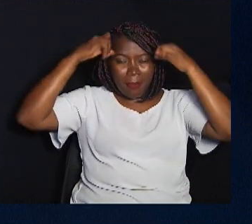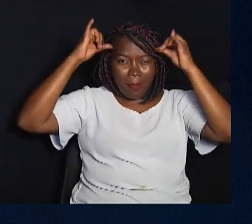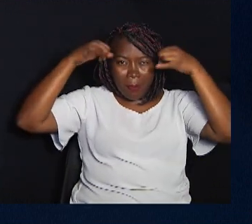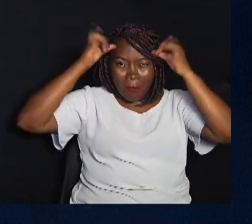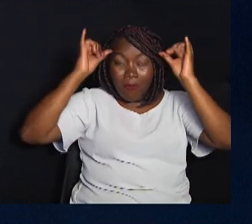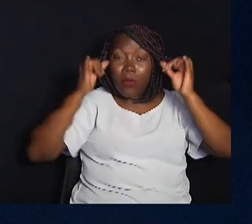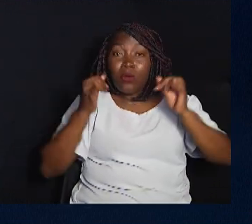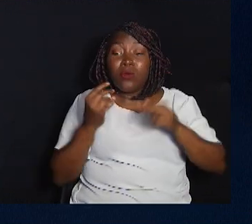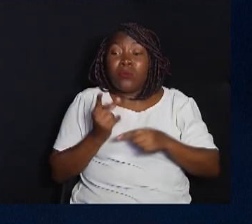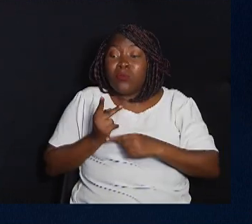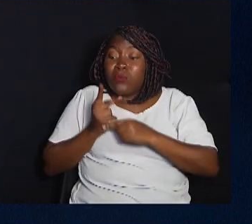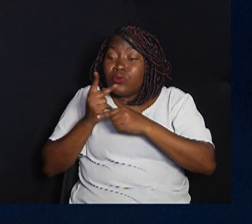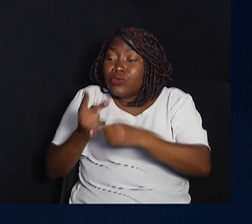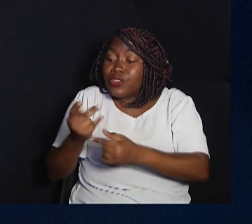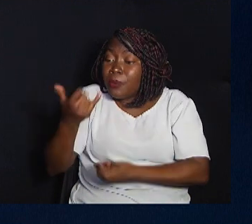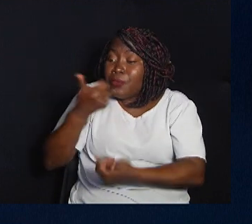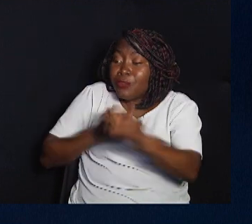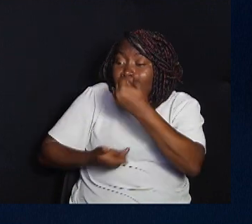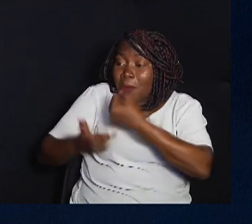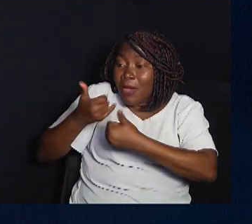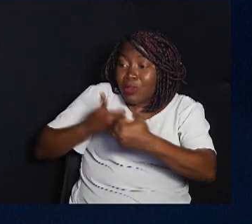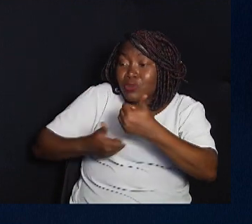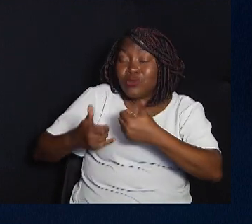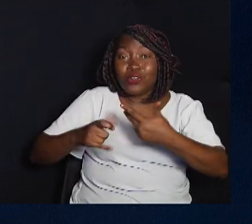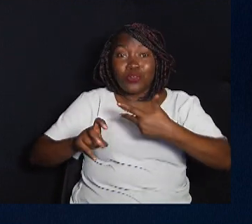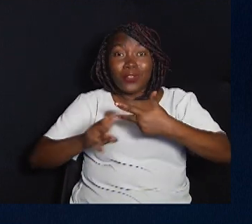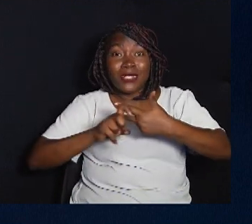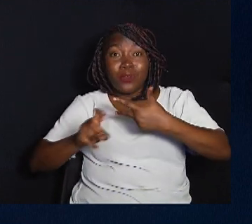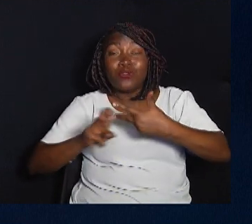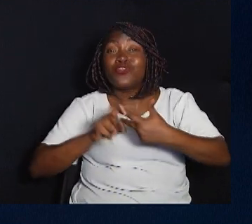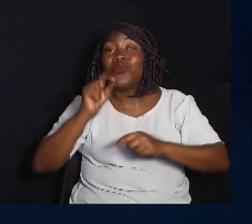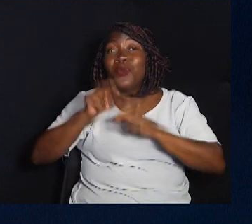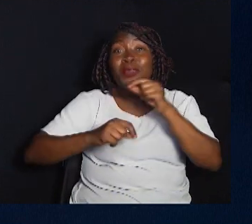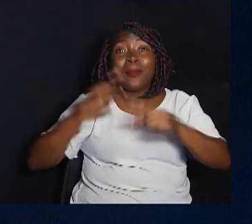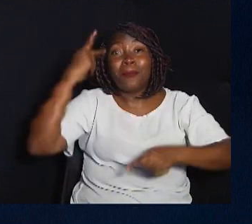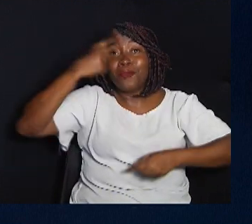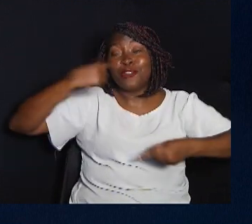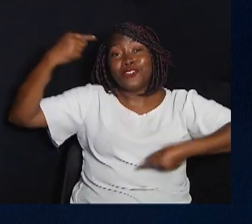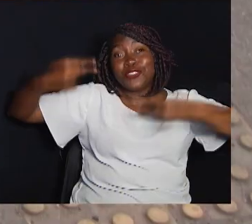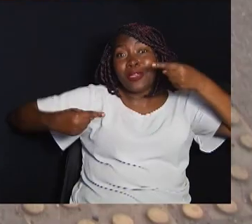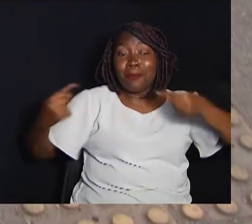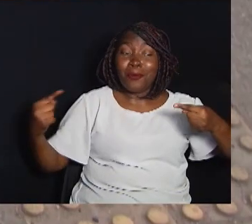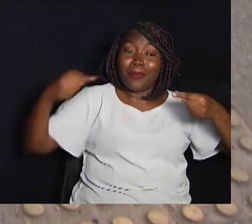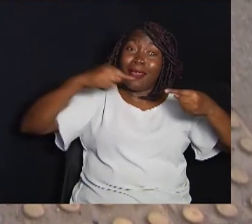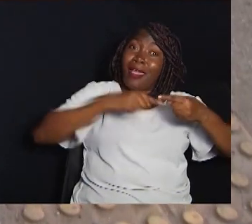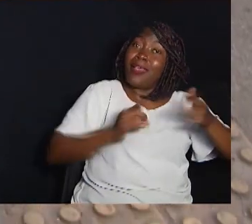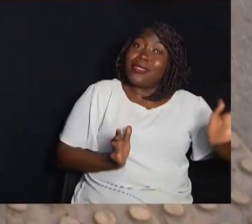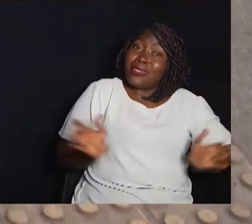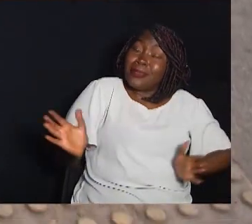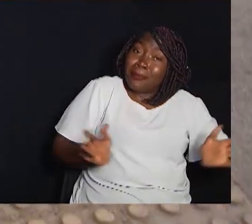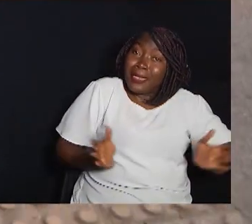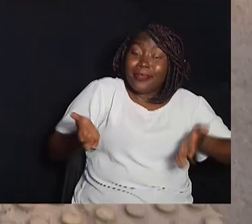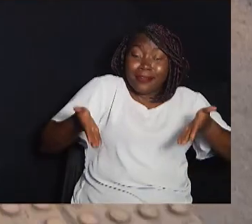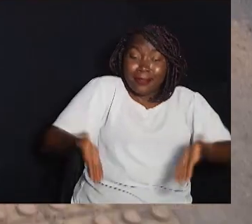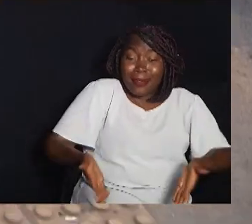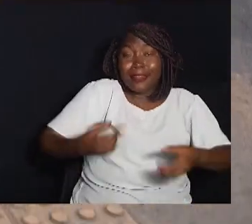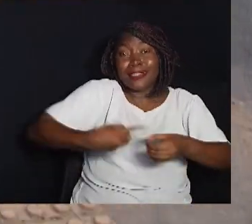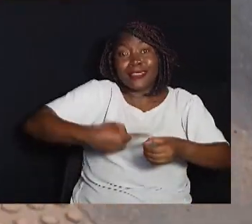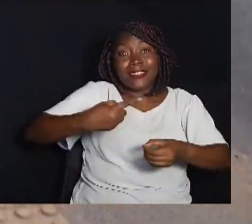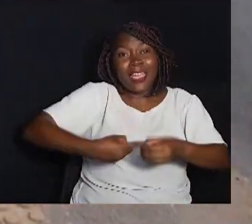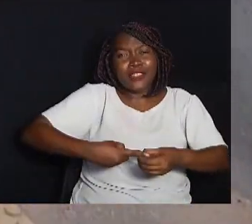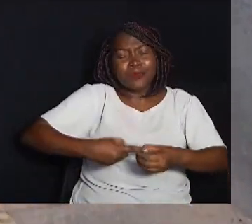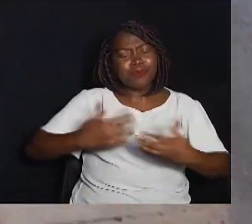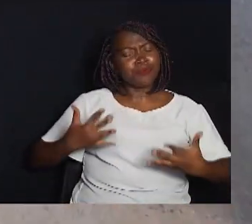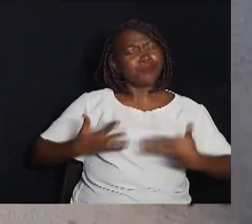junto ao Executivo sobre políticas públicas de acessibilidade na cidade de Campinas A motivação foram as denúncias